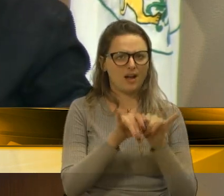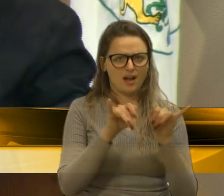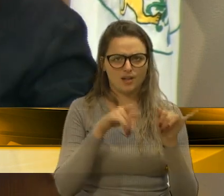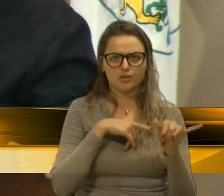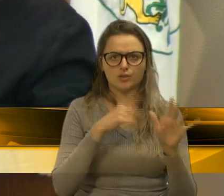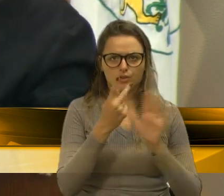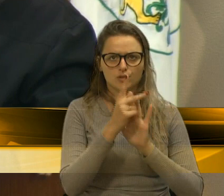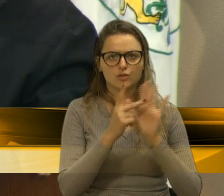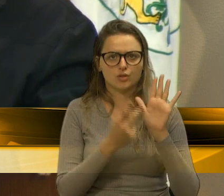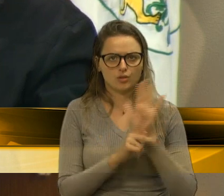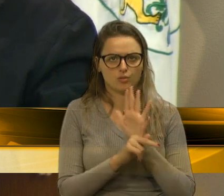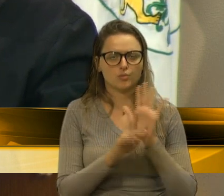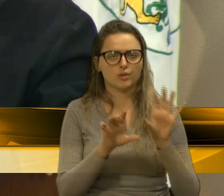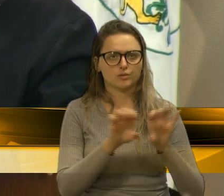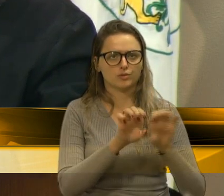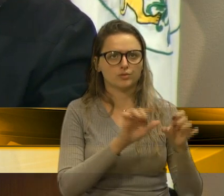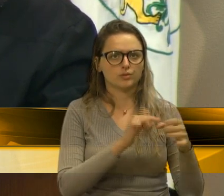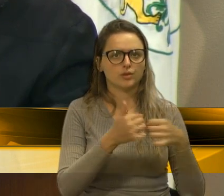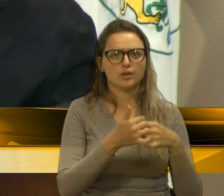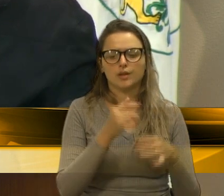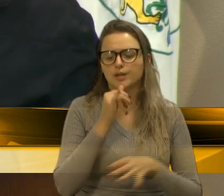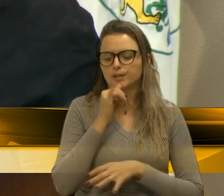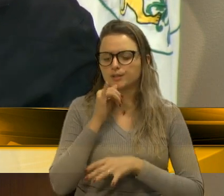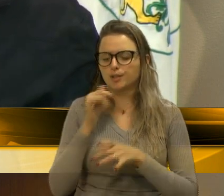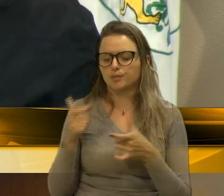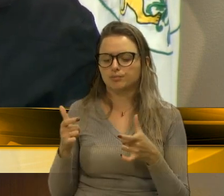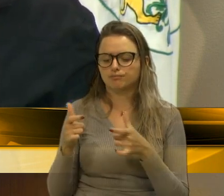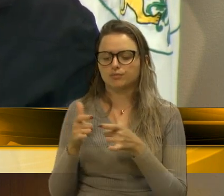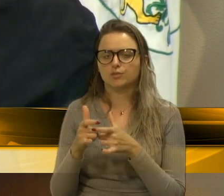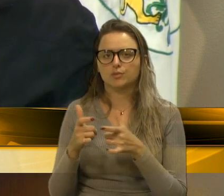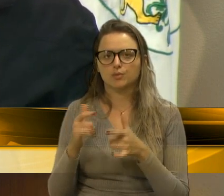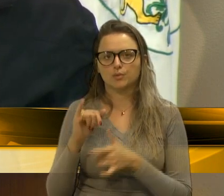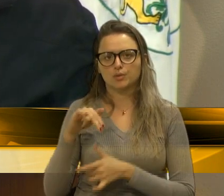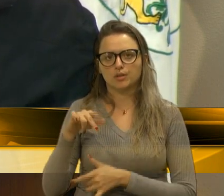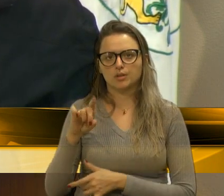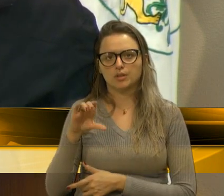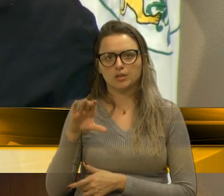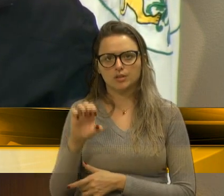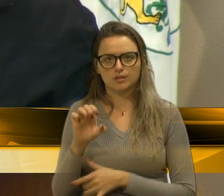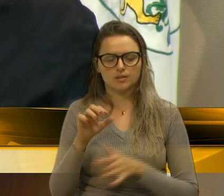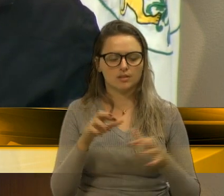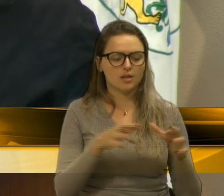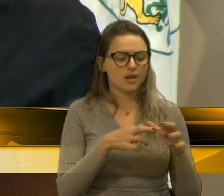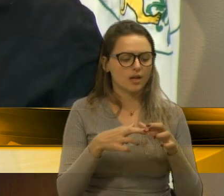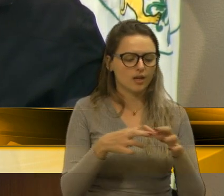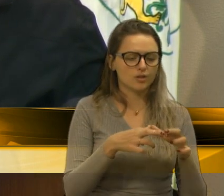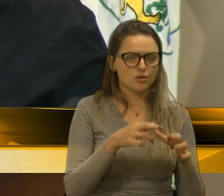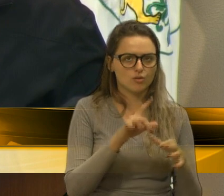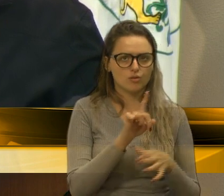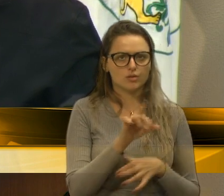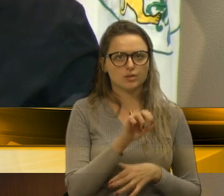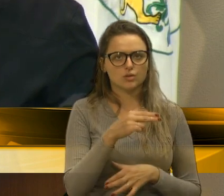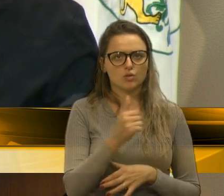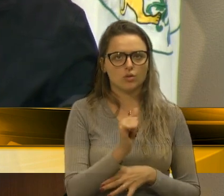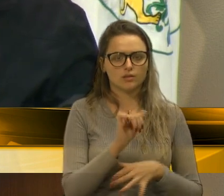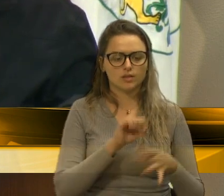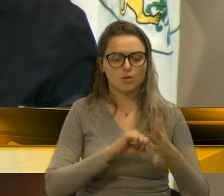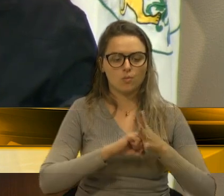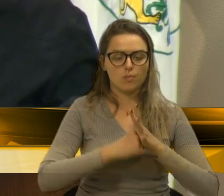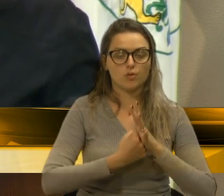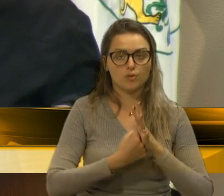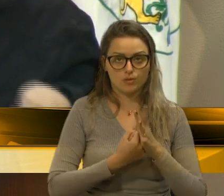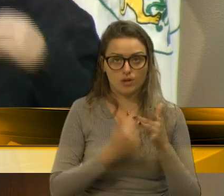plano diretor, tipo redução de índices, alterações de zoneamento, que iam travar a cidade,